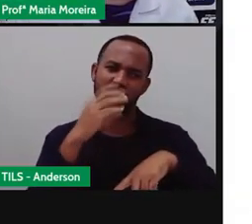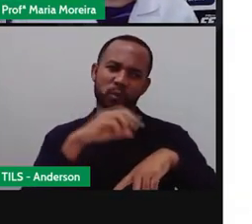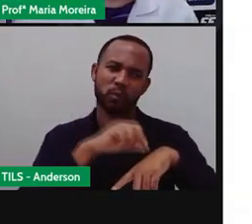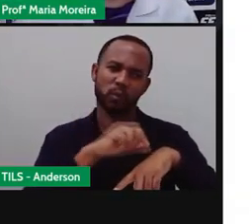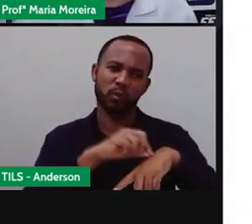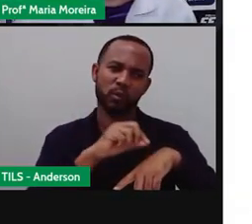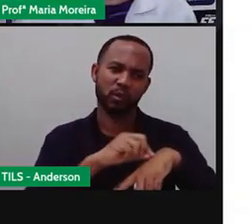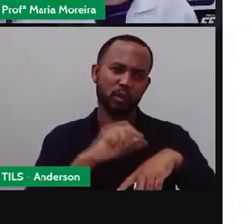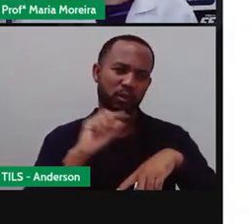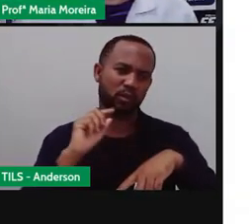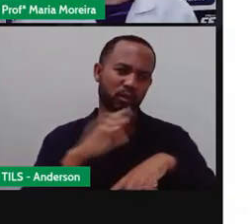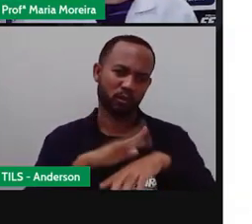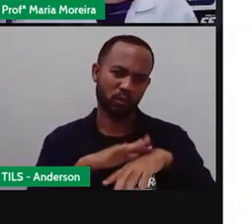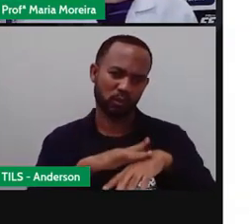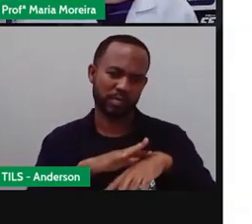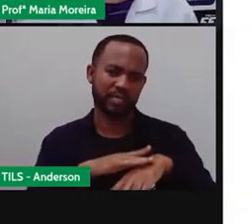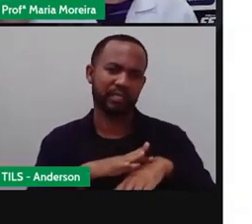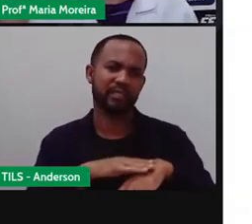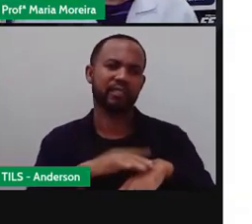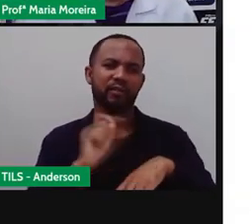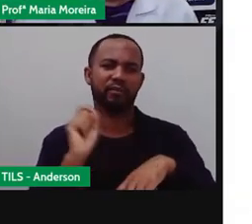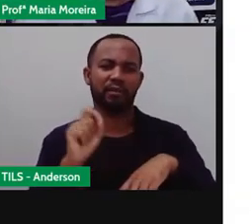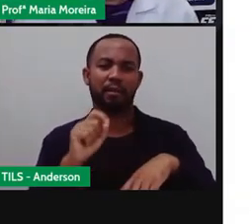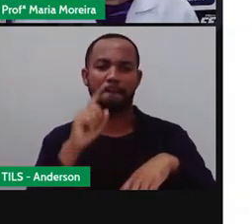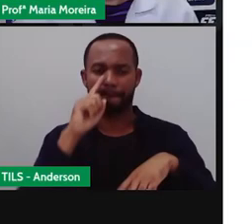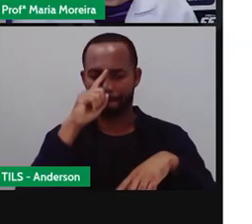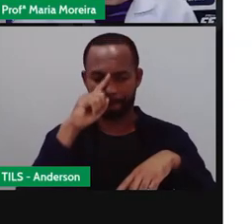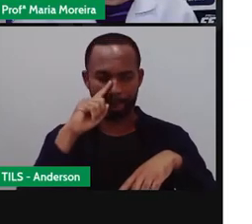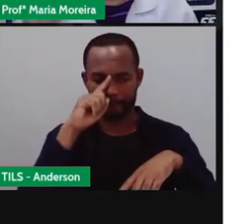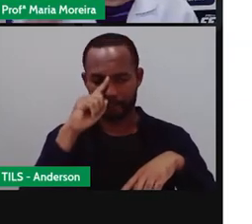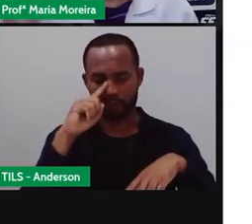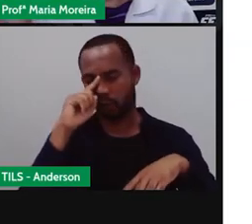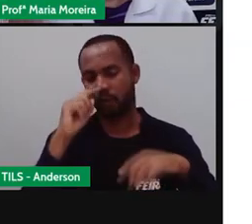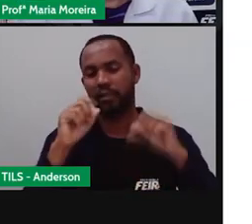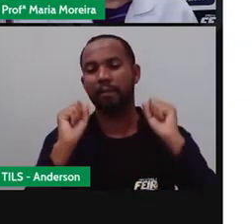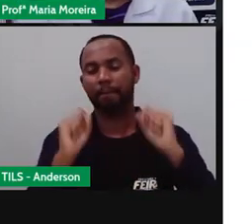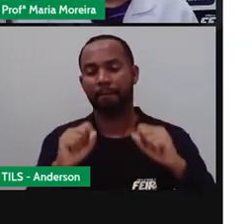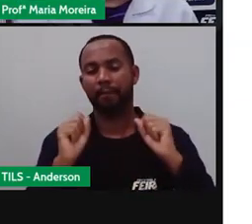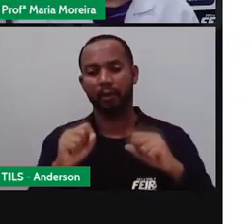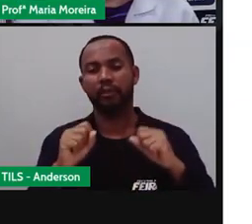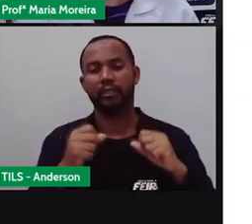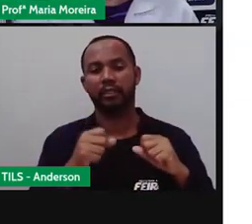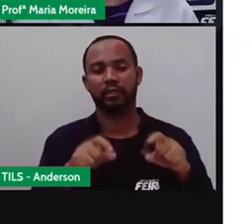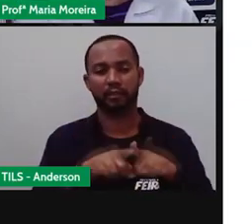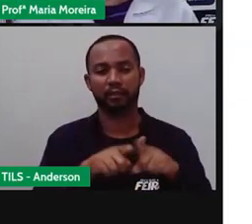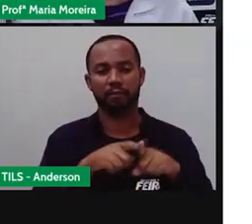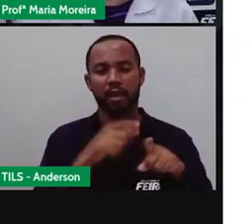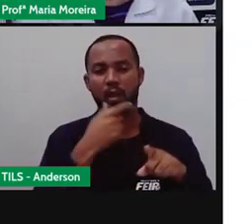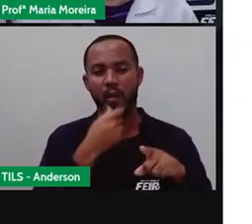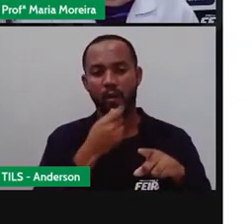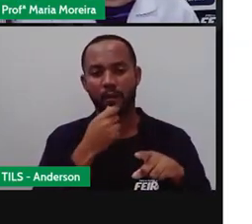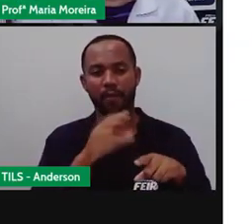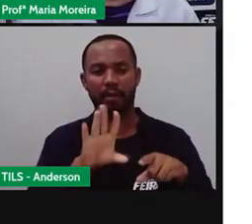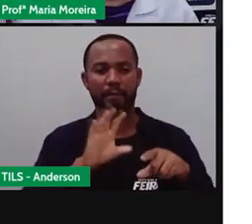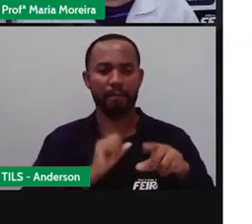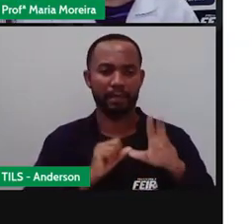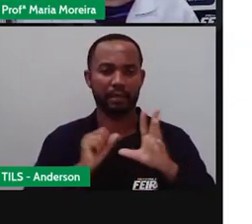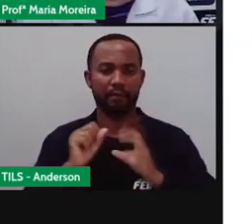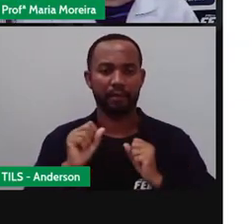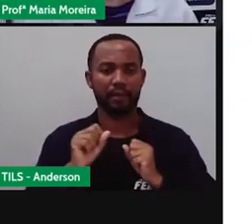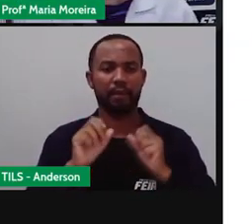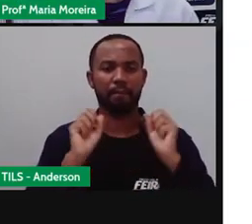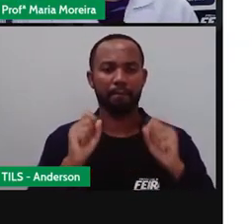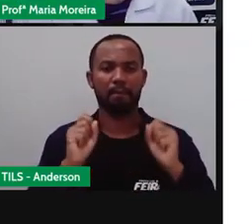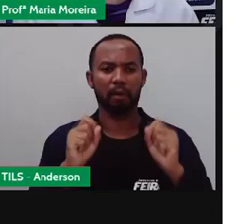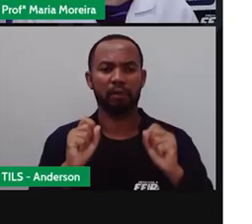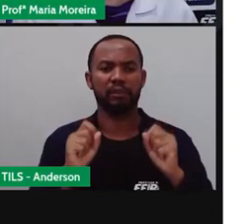transmitindo aí a doença do carrapato, que também, né, pode chegar humanos. E são doenças gravíssimas que podem